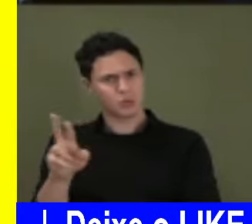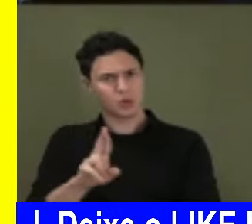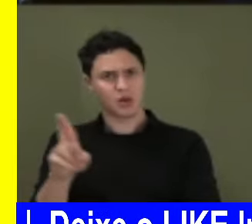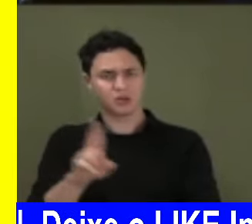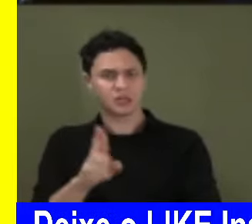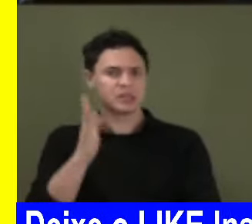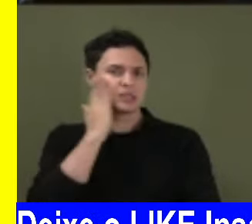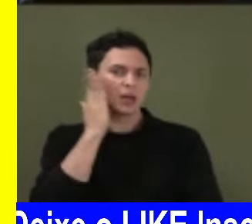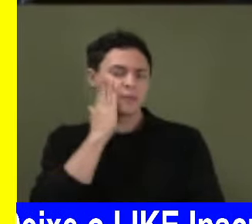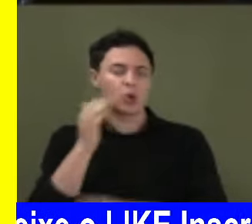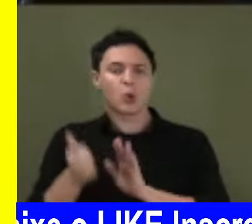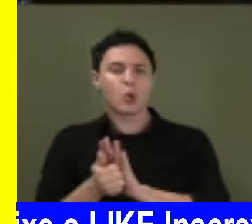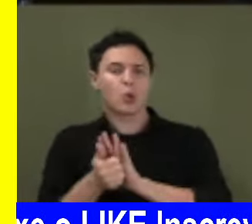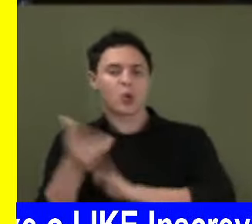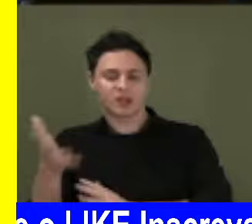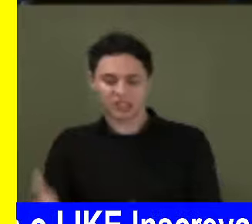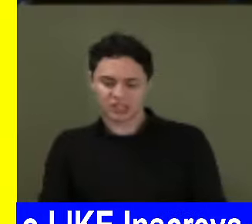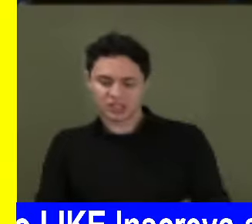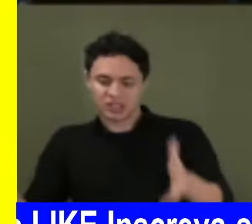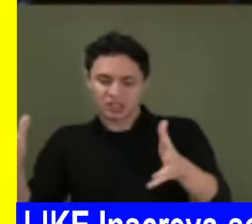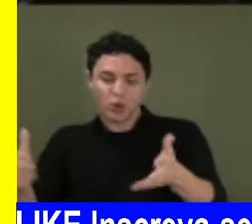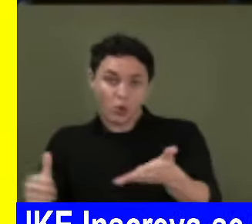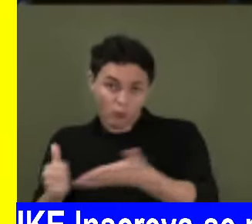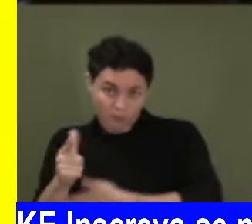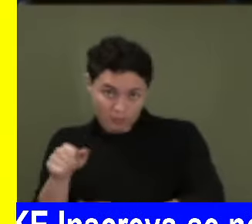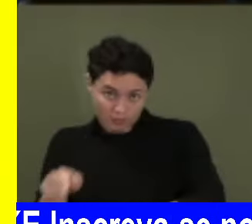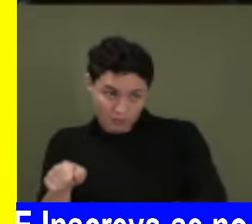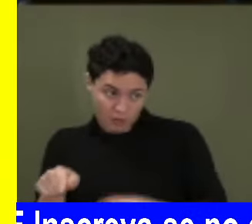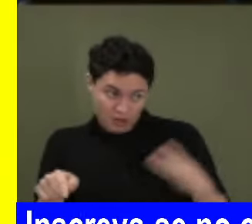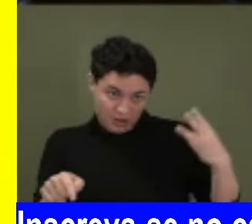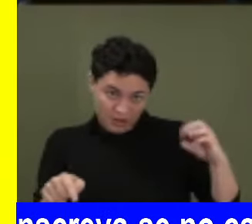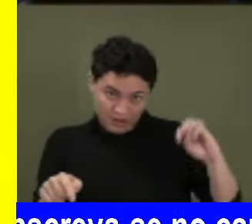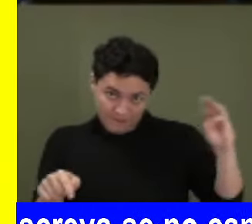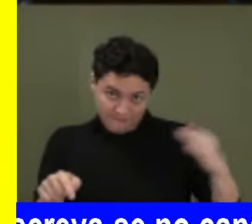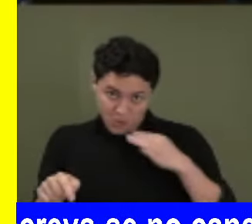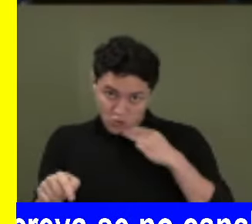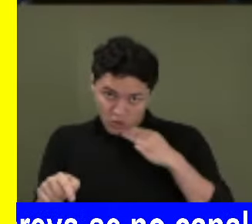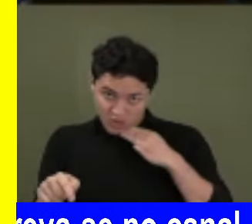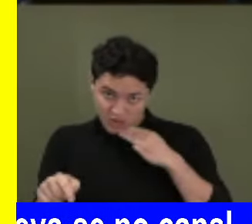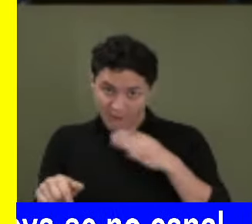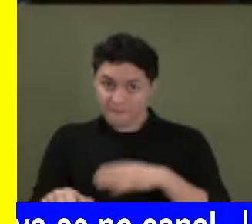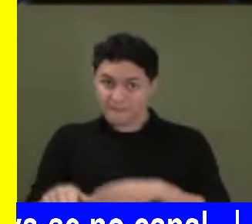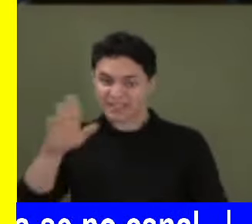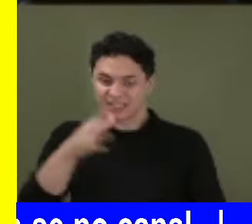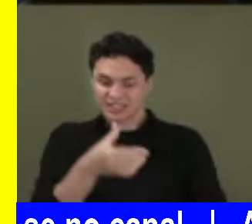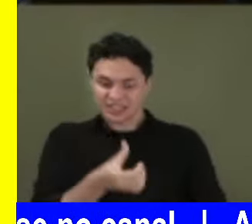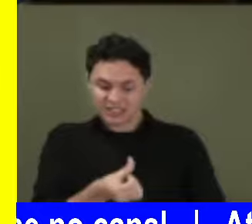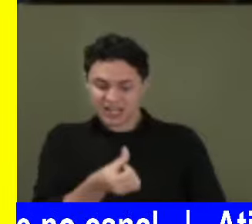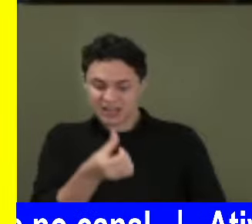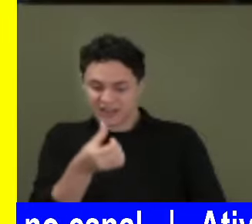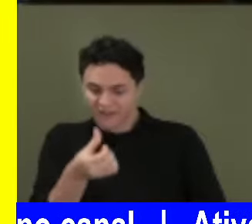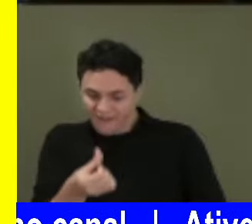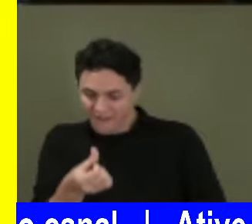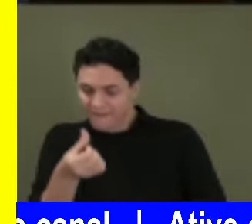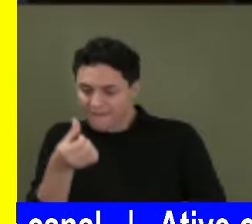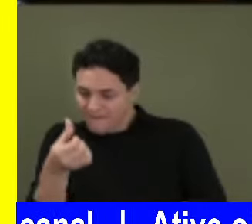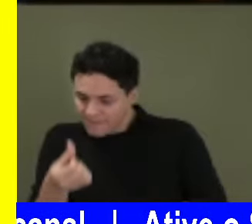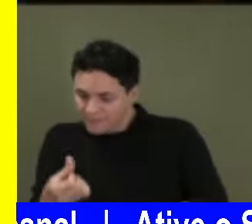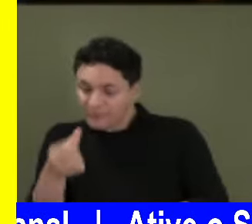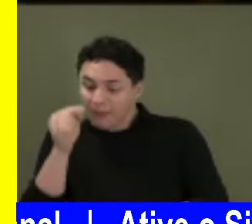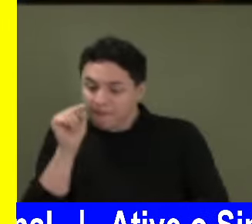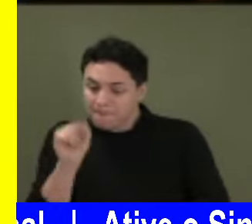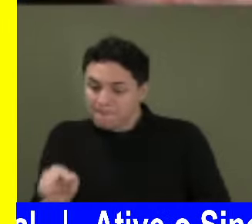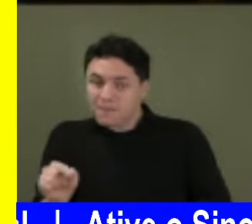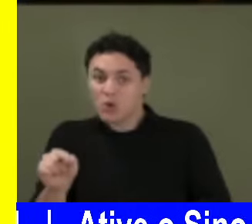Sabe quantas cestas básicas poderíamos ter comprado com 30 milhões de reais? Mais de 666 mil